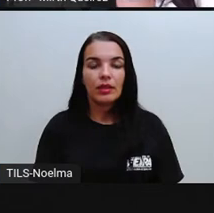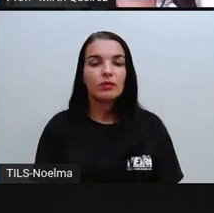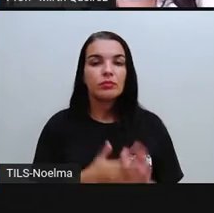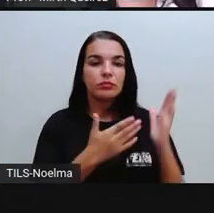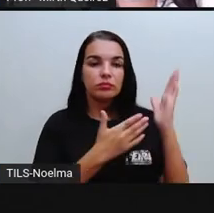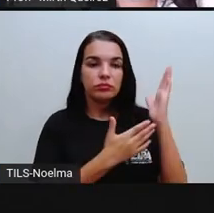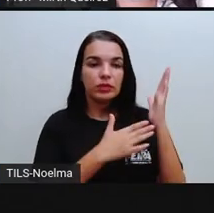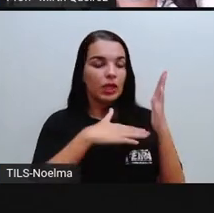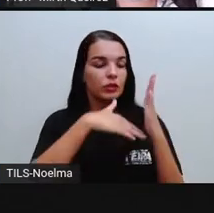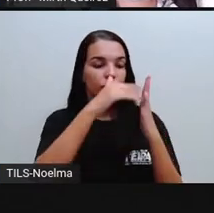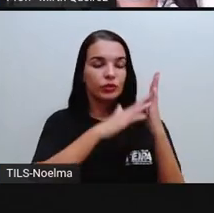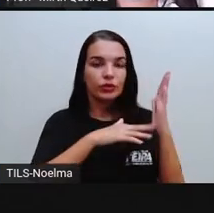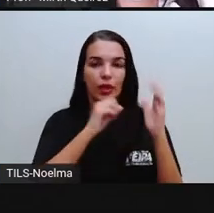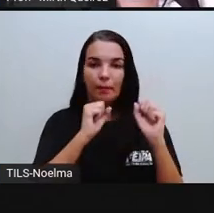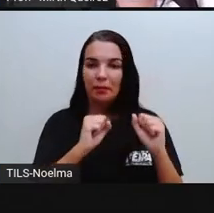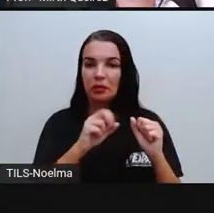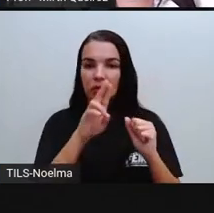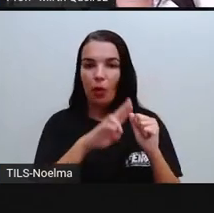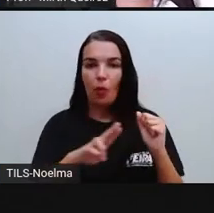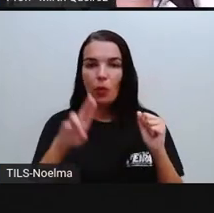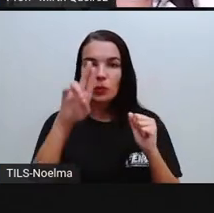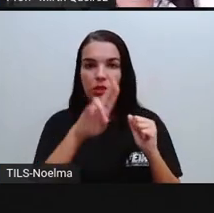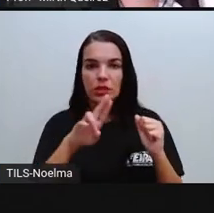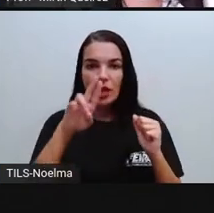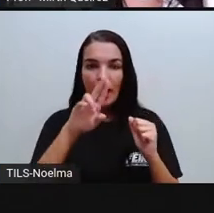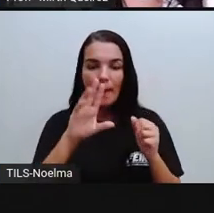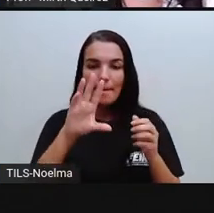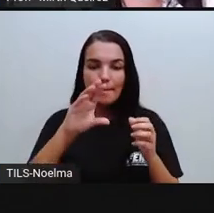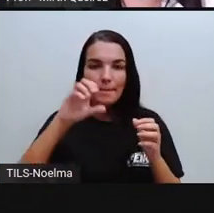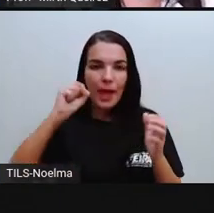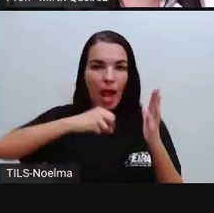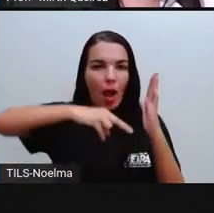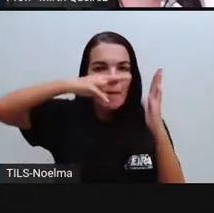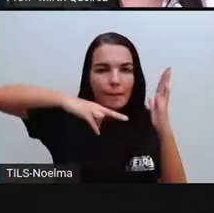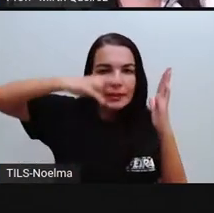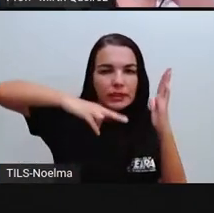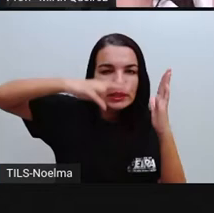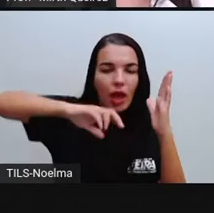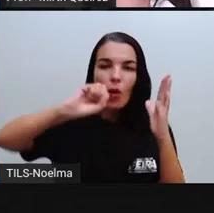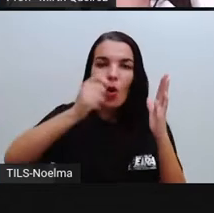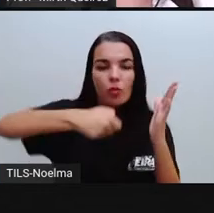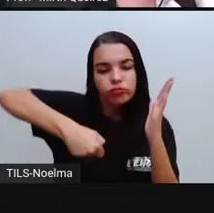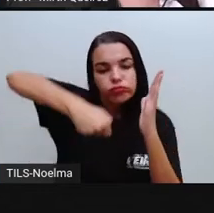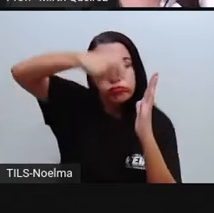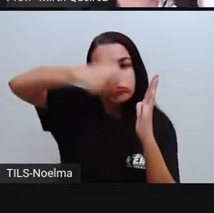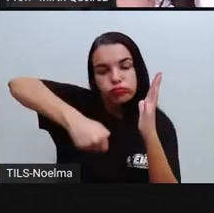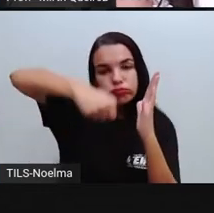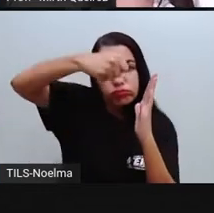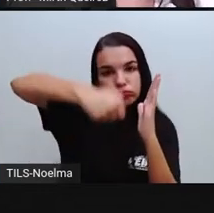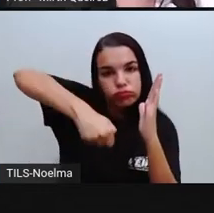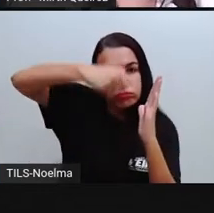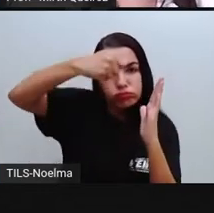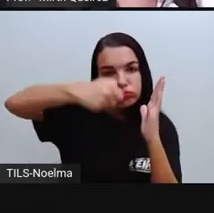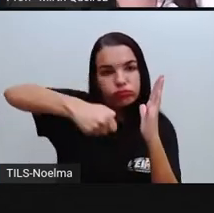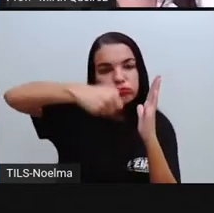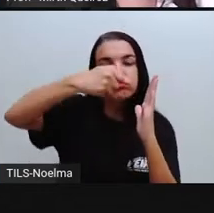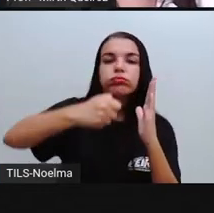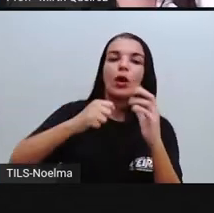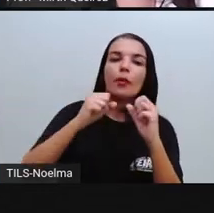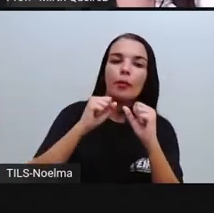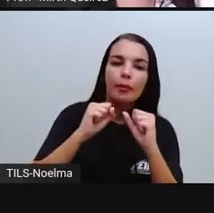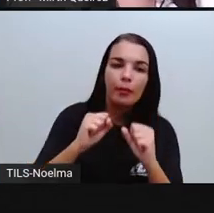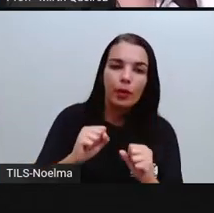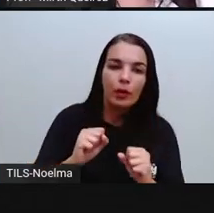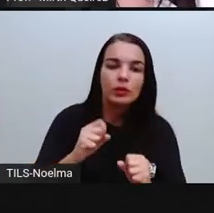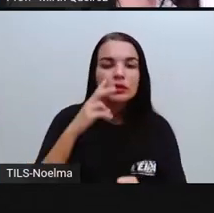mesmo, ela funciona muito bem. Vocês vão pegar o rolinho de vocês de tinta ou o pincel de pelo, como a gente tem aqui